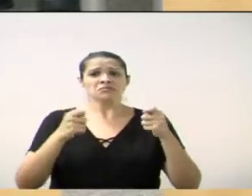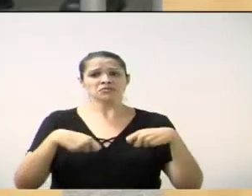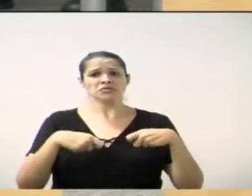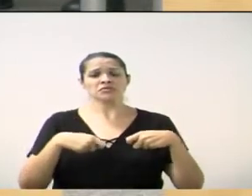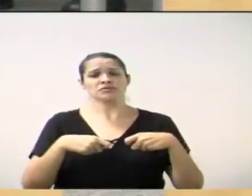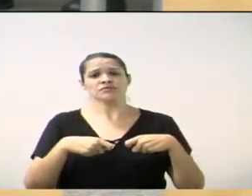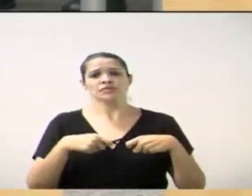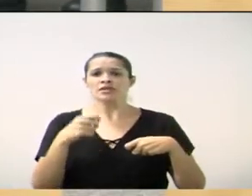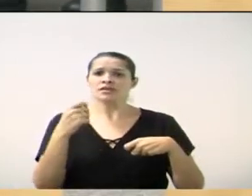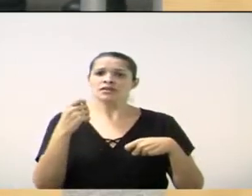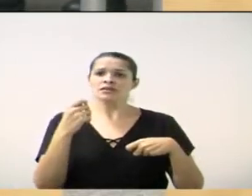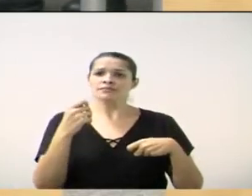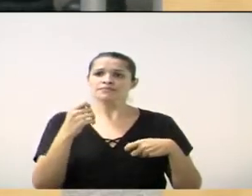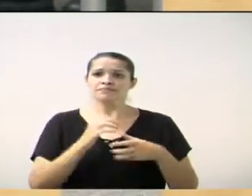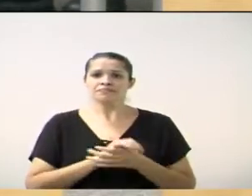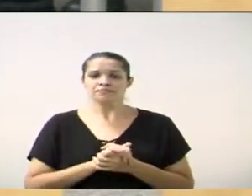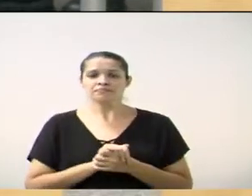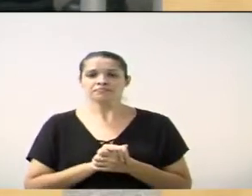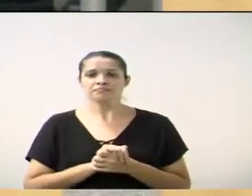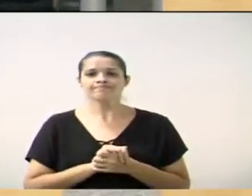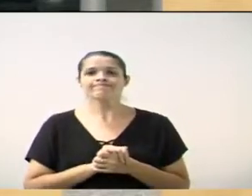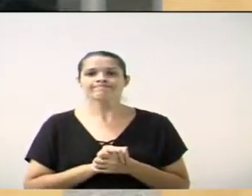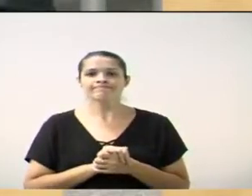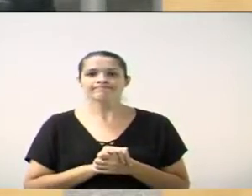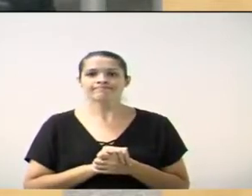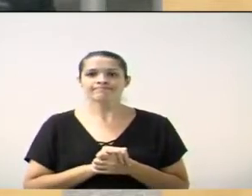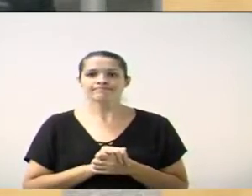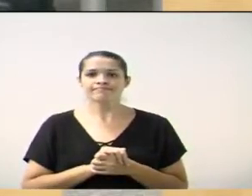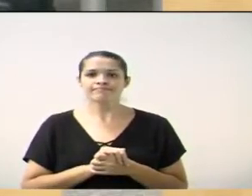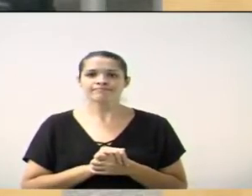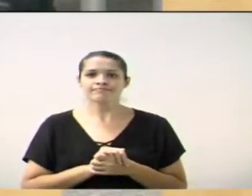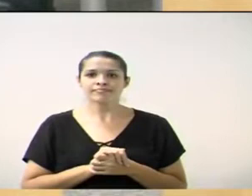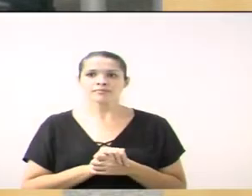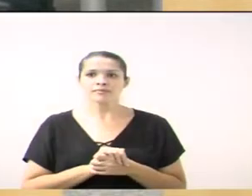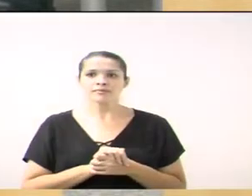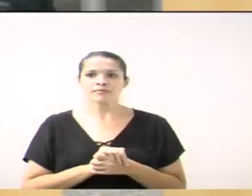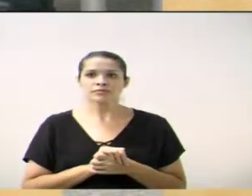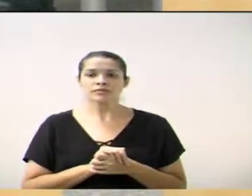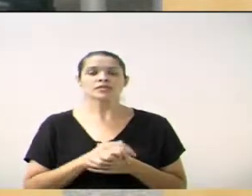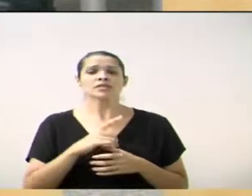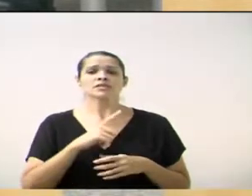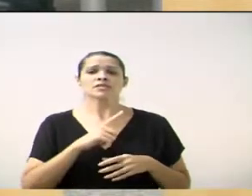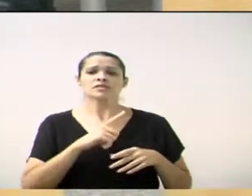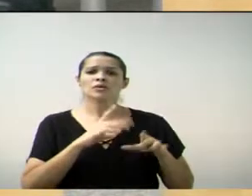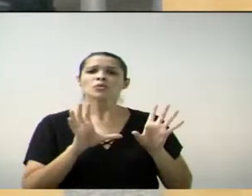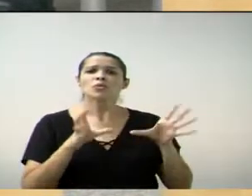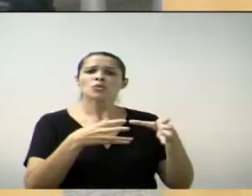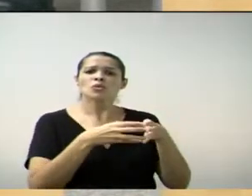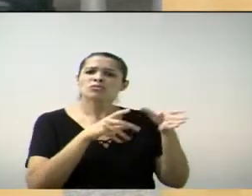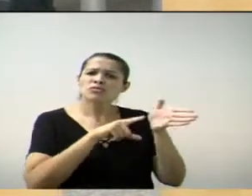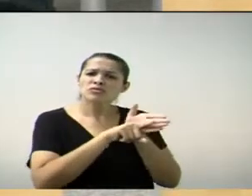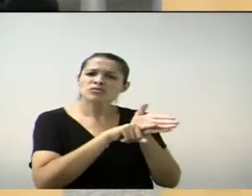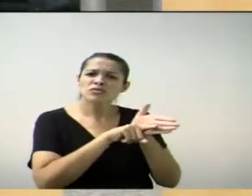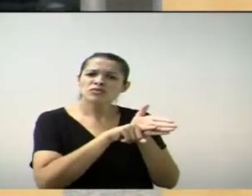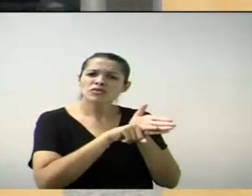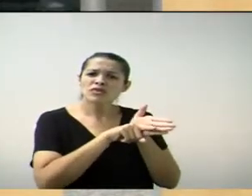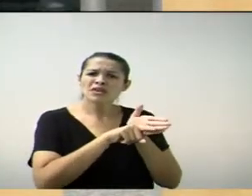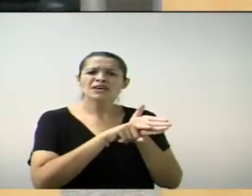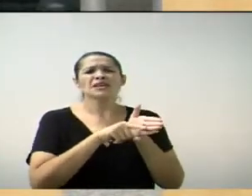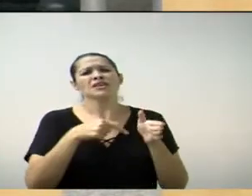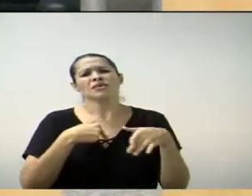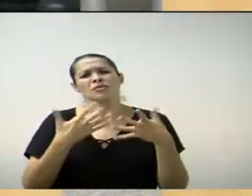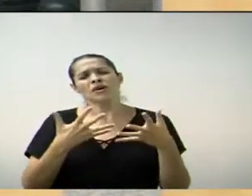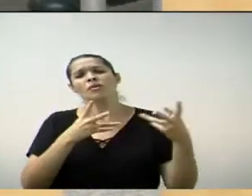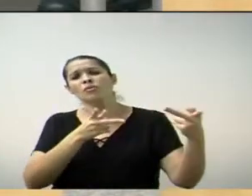duas sem andamento na casa, nós não temos condições de abrir uma terceira até que se conclua, que o senhor pudesse fazer o convite